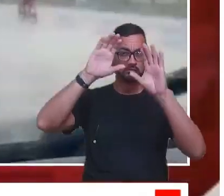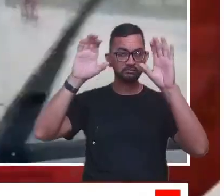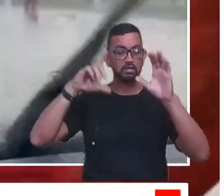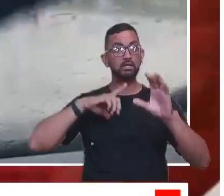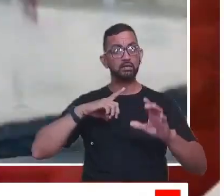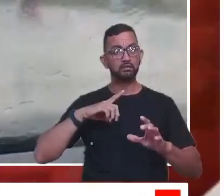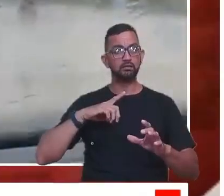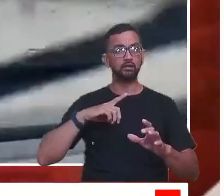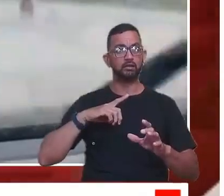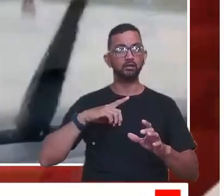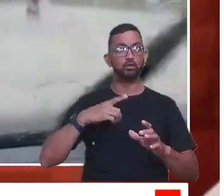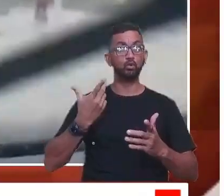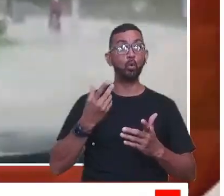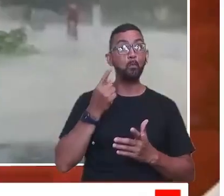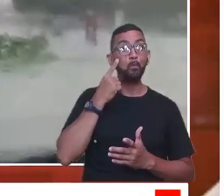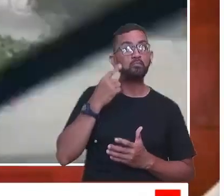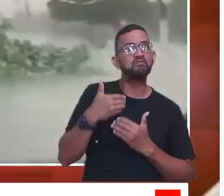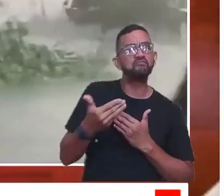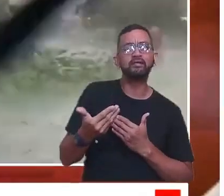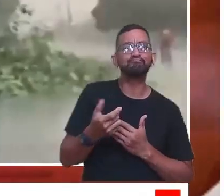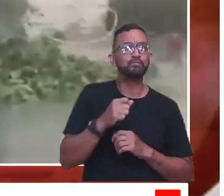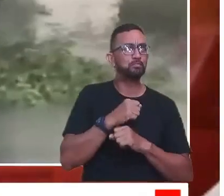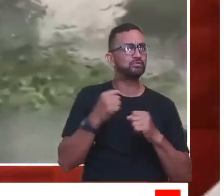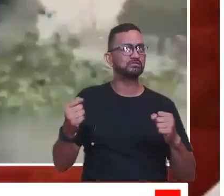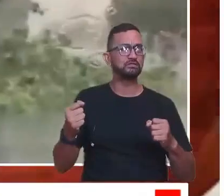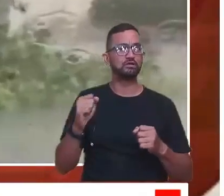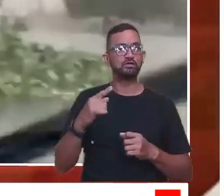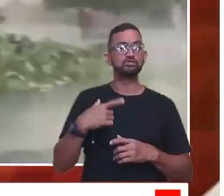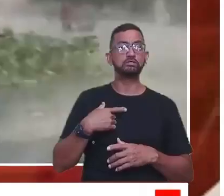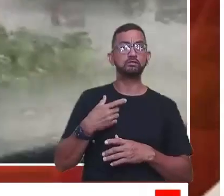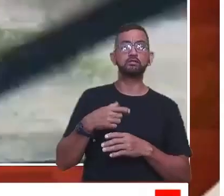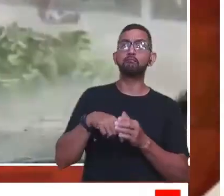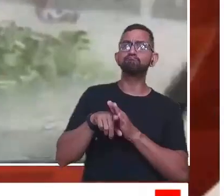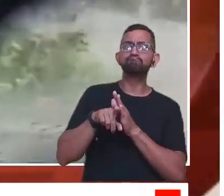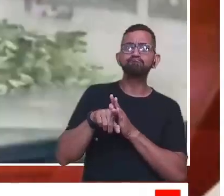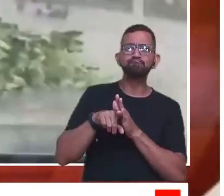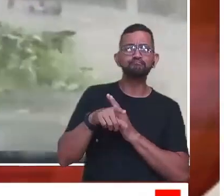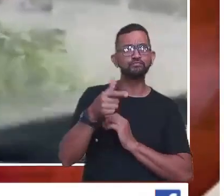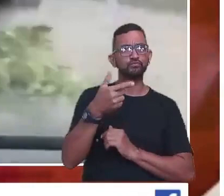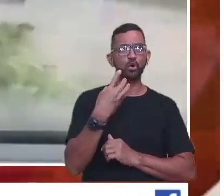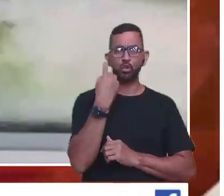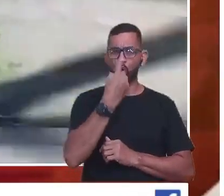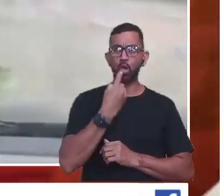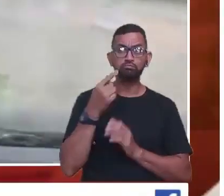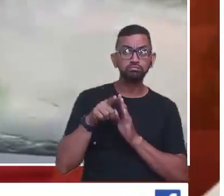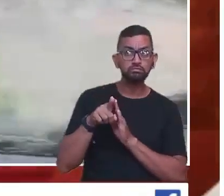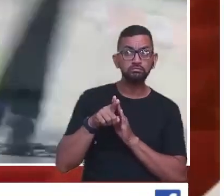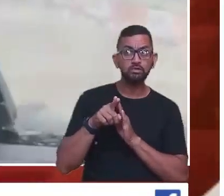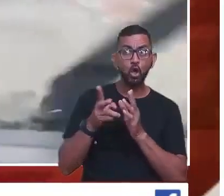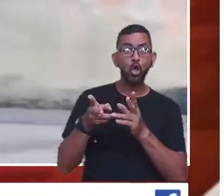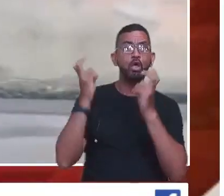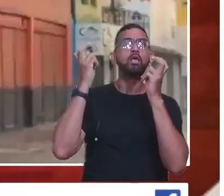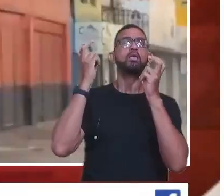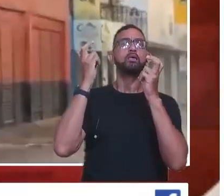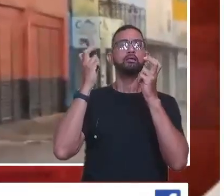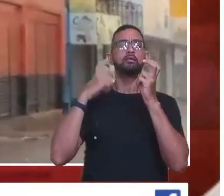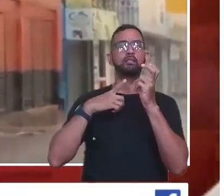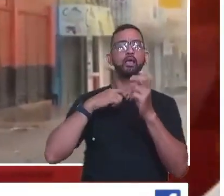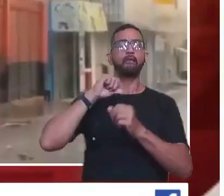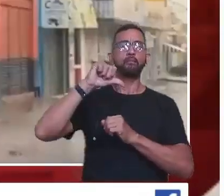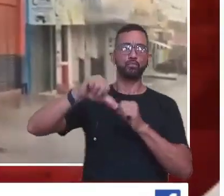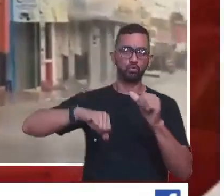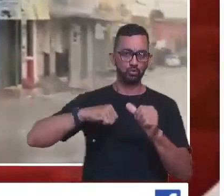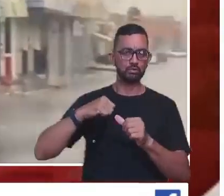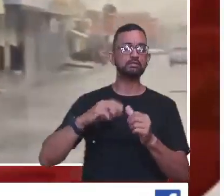Unitins, esse é um evento que não tem como ser previsto, praticamente. Só se houvesse um monitoramento 24 horas por dia para conseguir observar